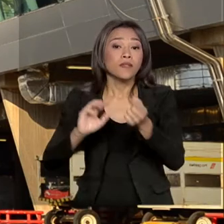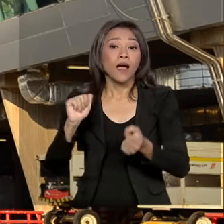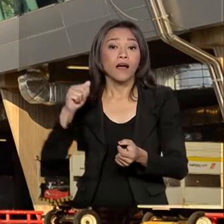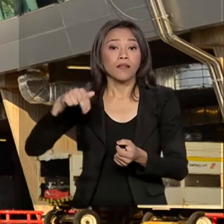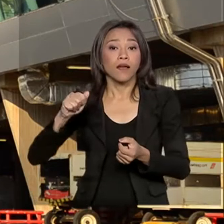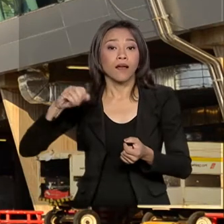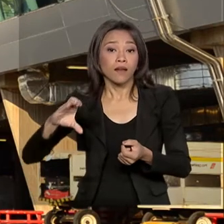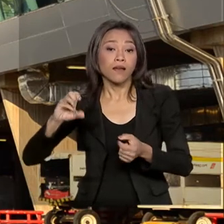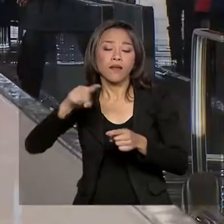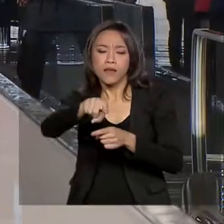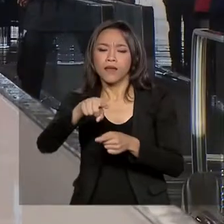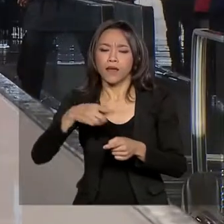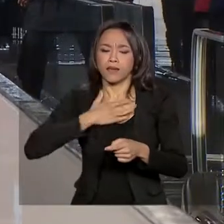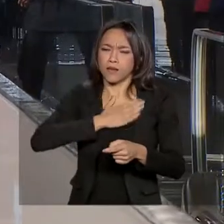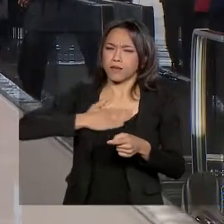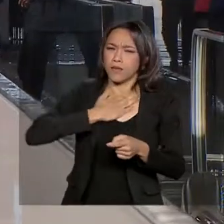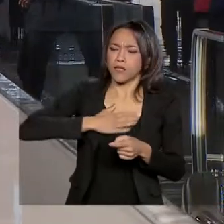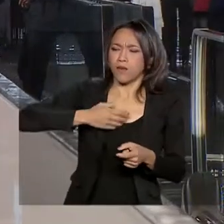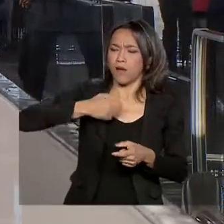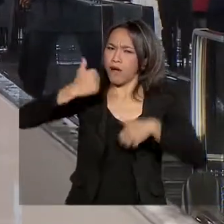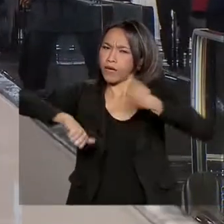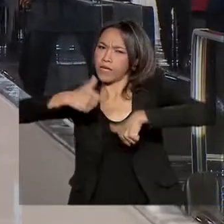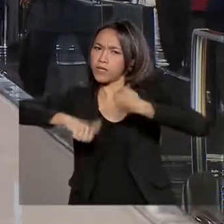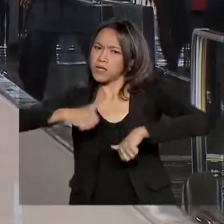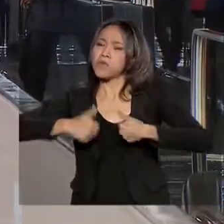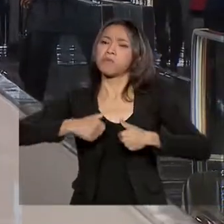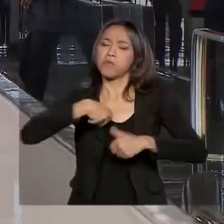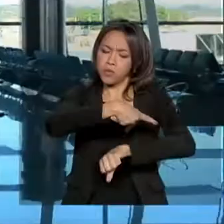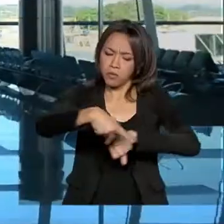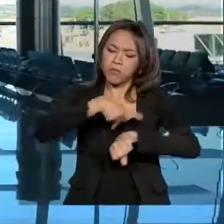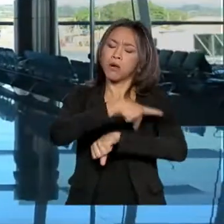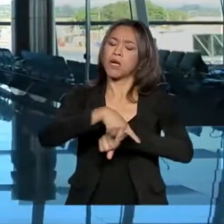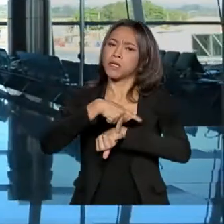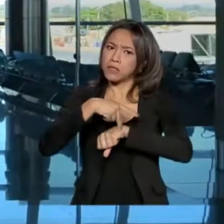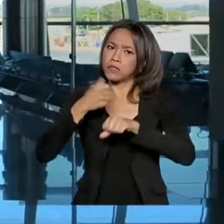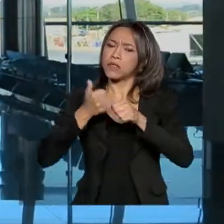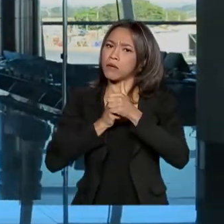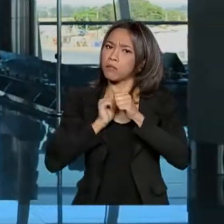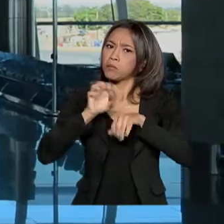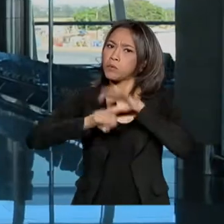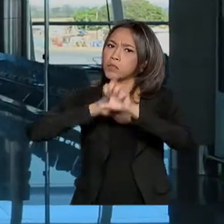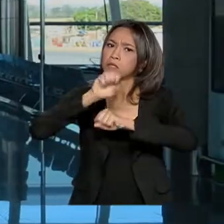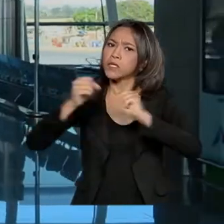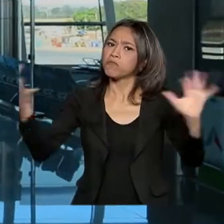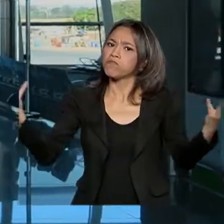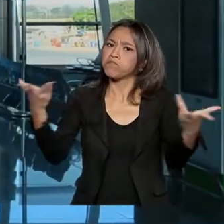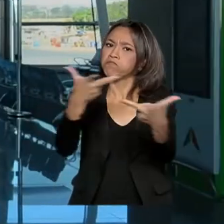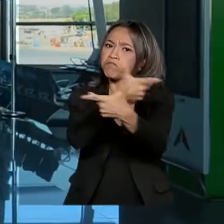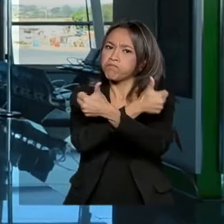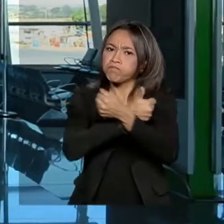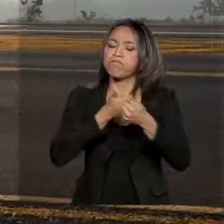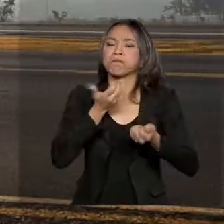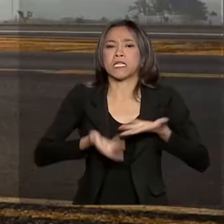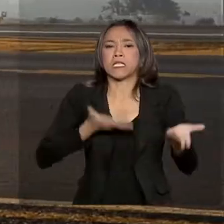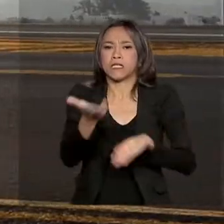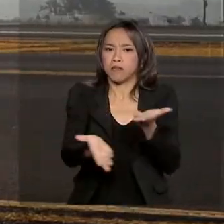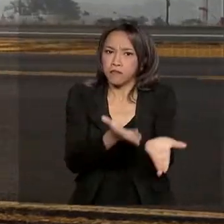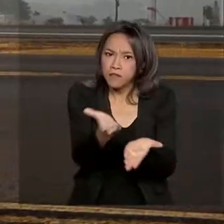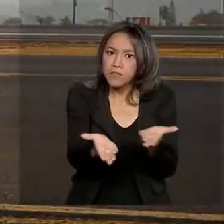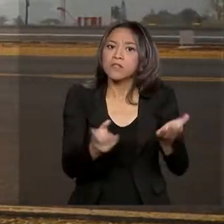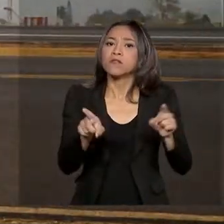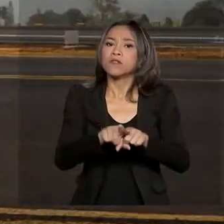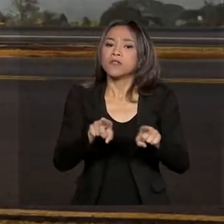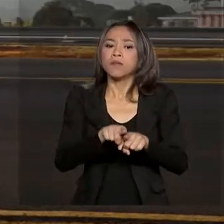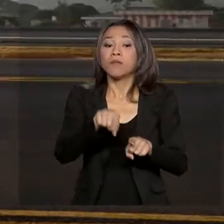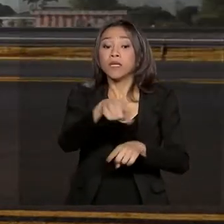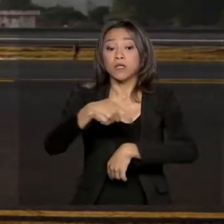satisfação do passageiro mostram que o país vem alcançando nível de excelência na infraestrutura, nos serviços e na operação